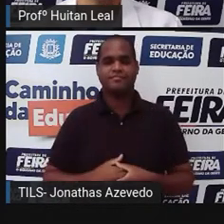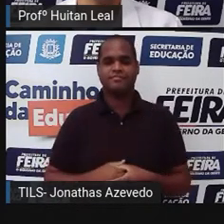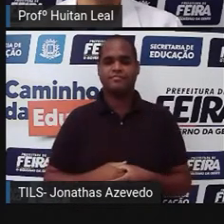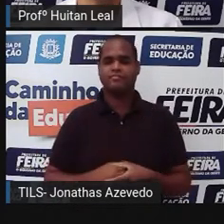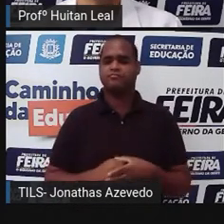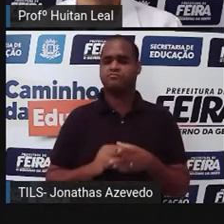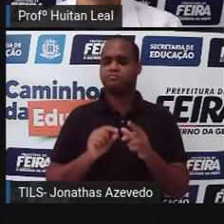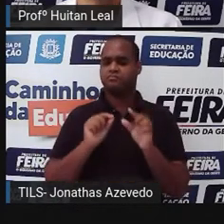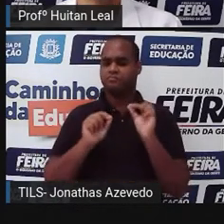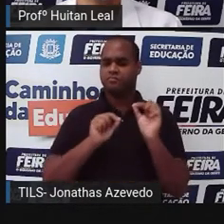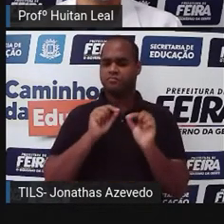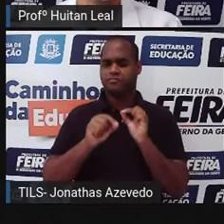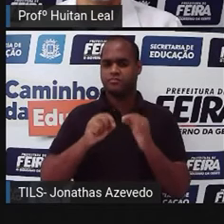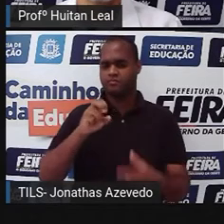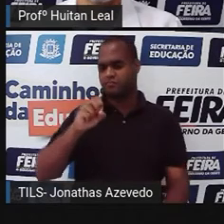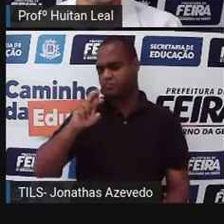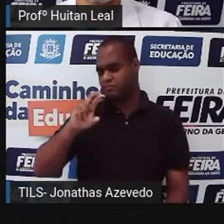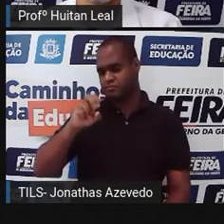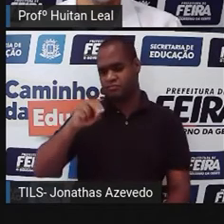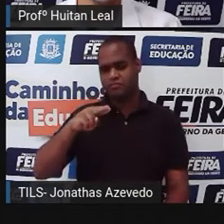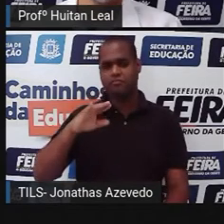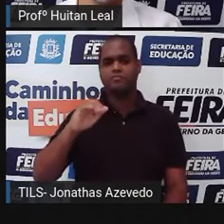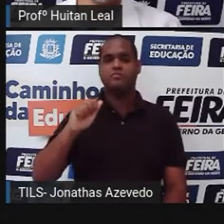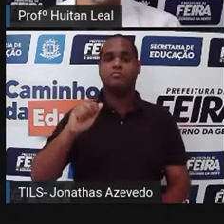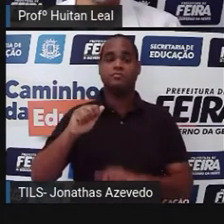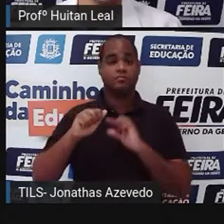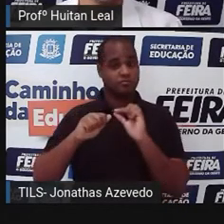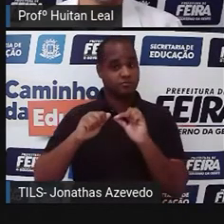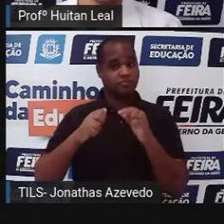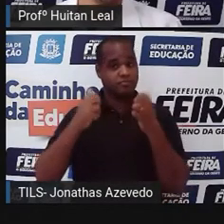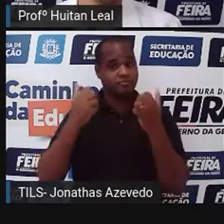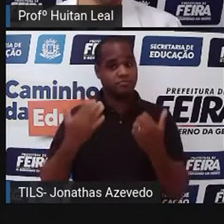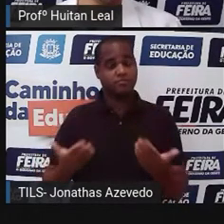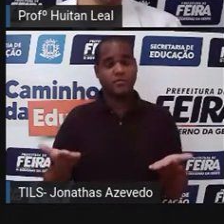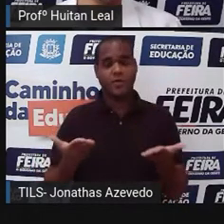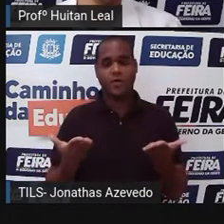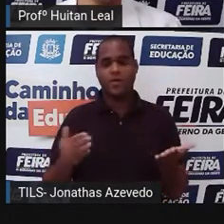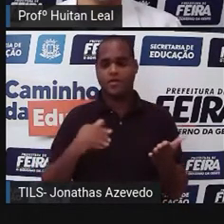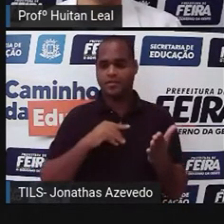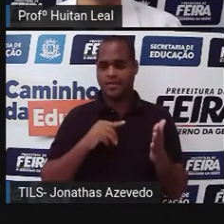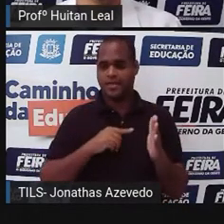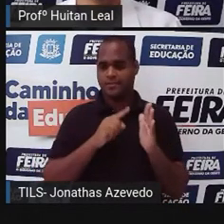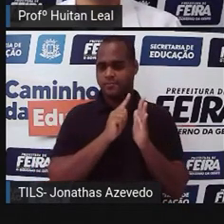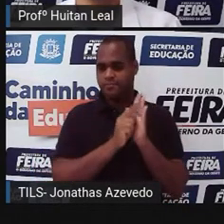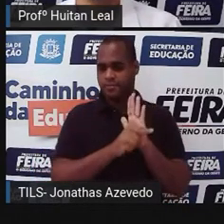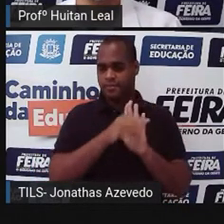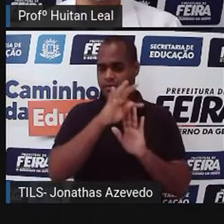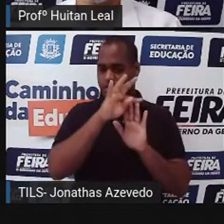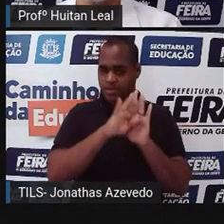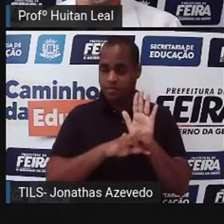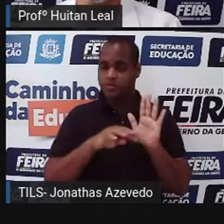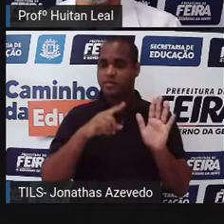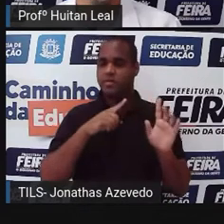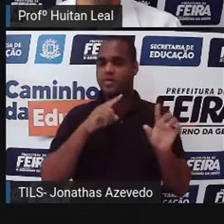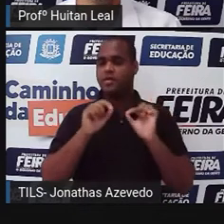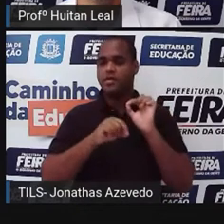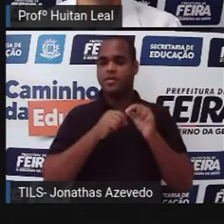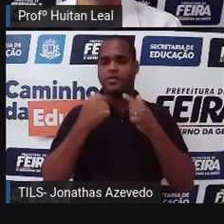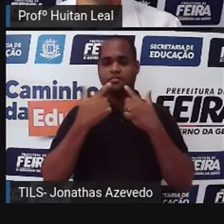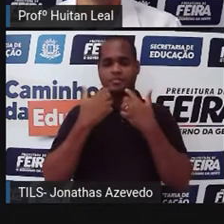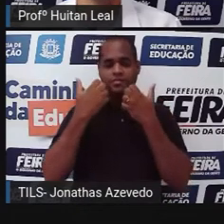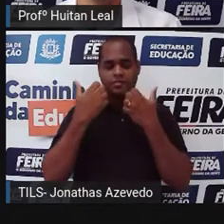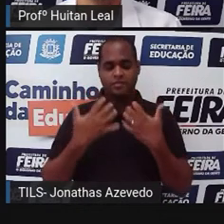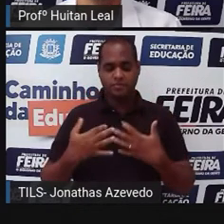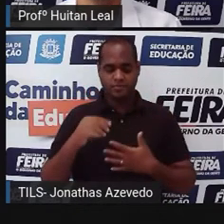Mas o que é mesmo crônica? Olha, a crônica hoje é considerado um gênero textual que faz relato